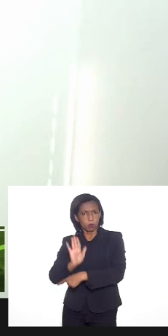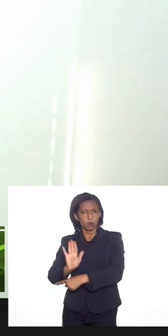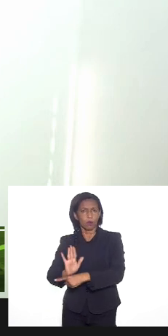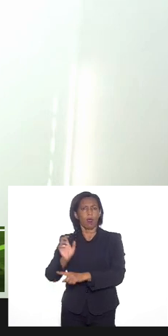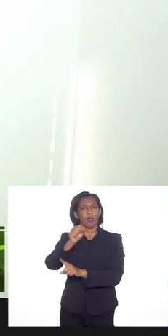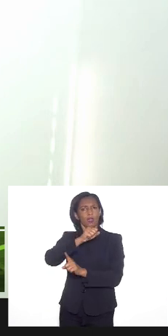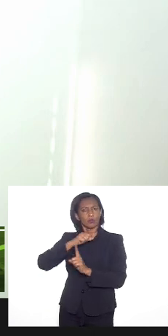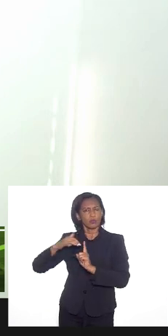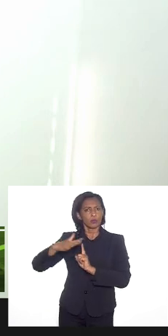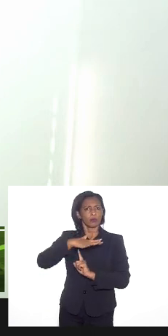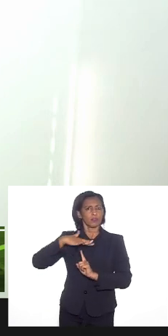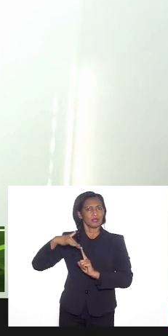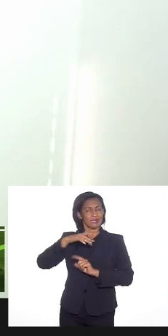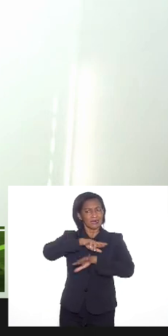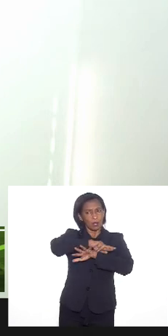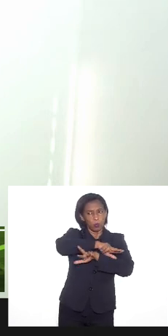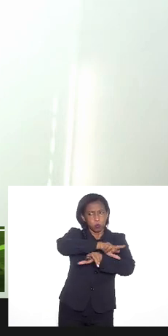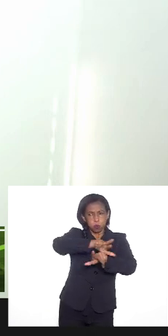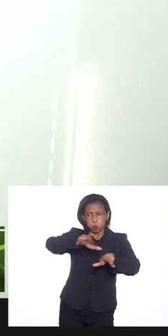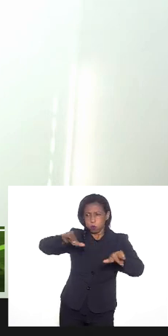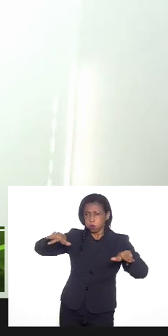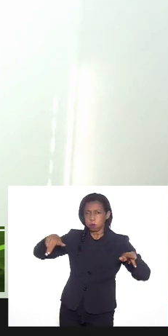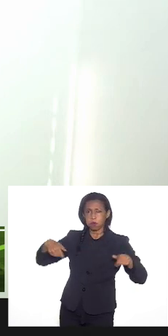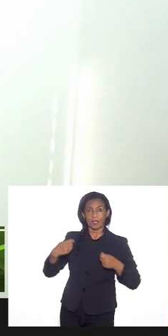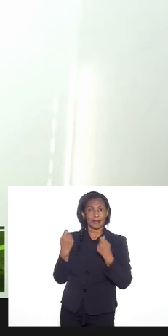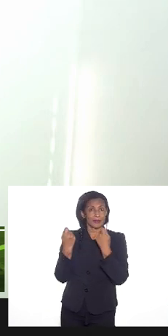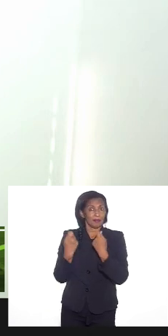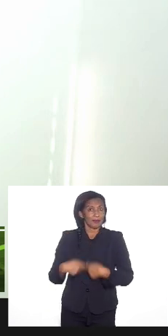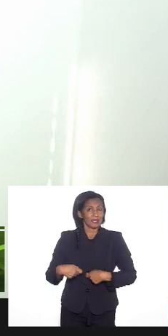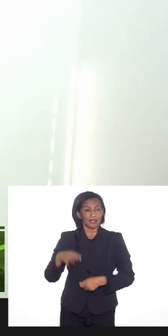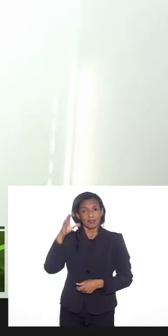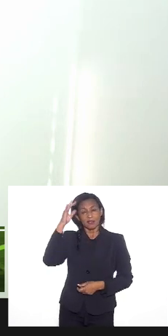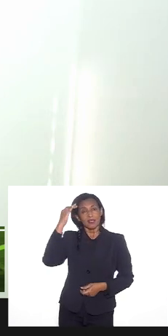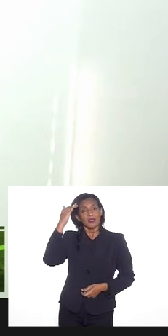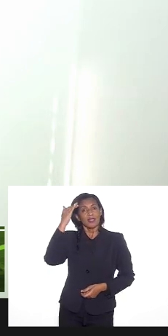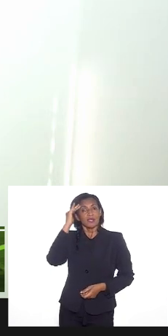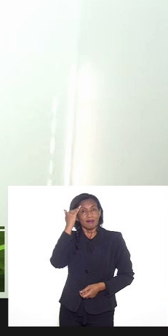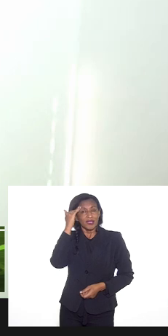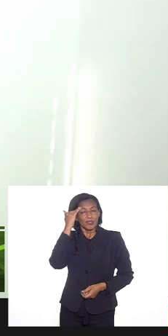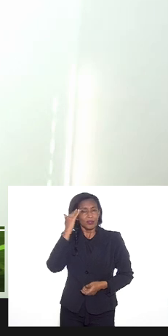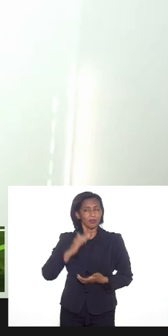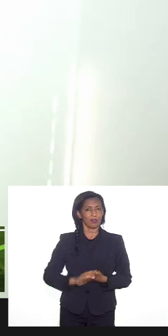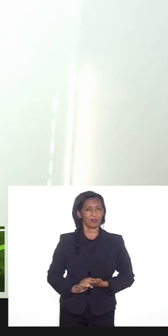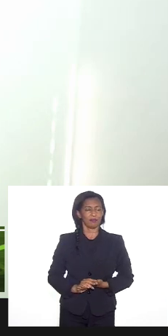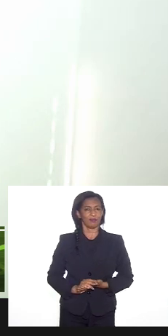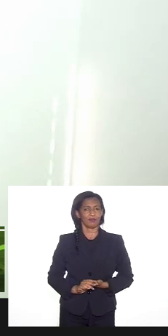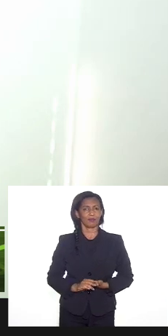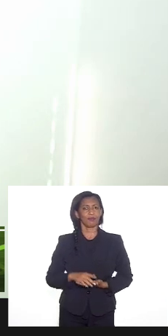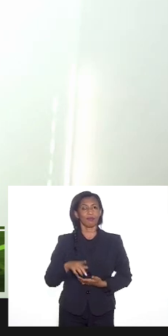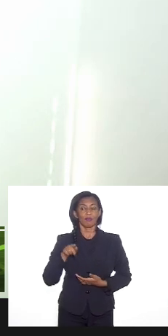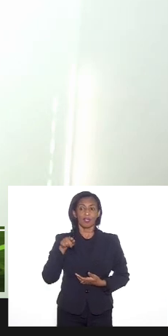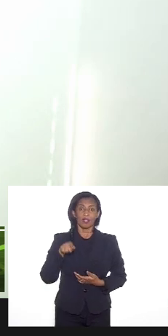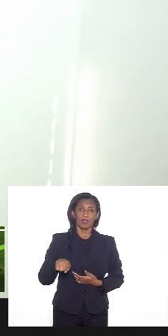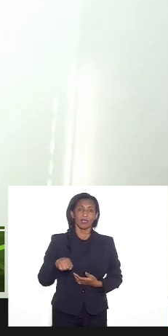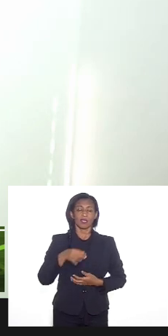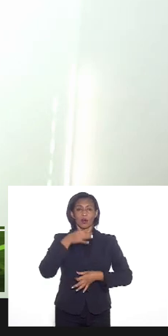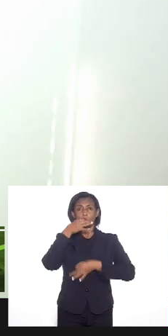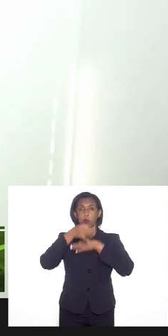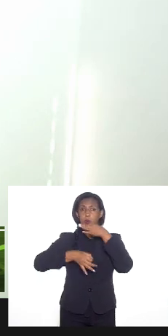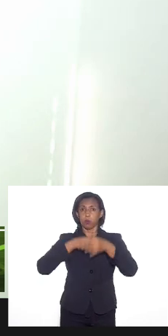a sociedade ela é diversa e é preciso ter esse entendimento dessa questão do